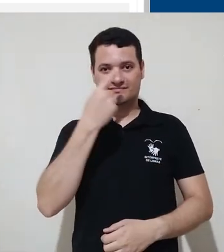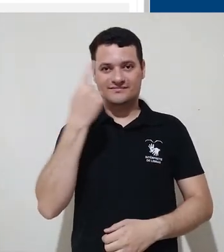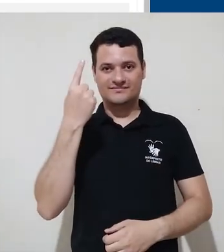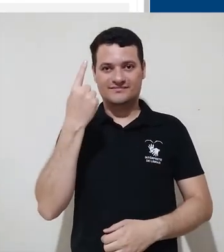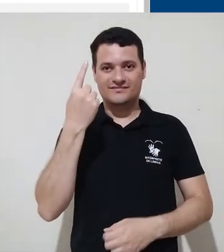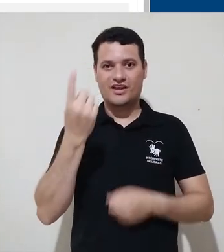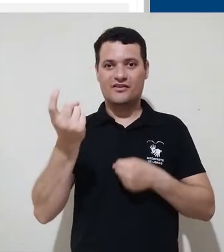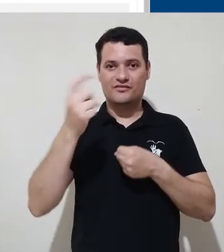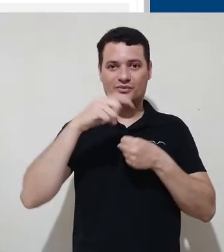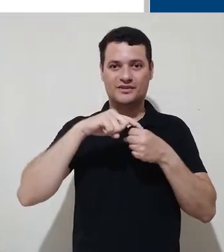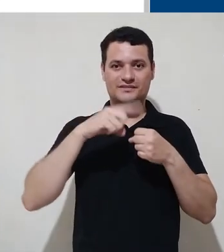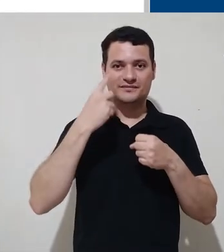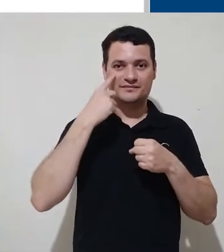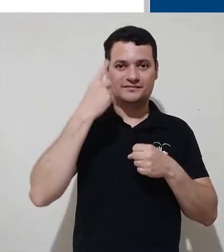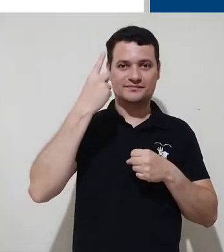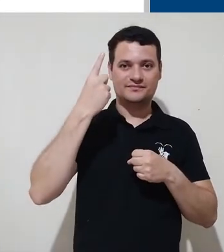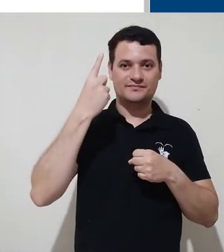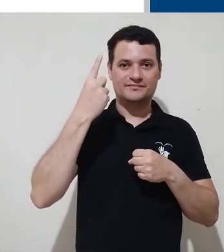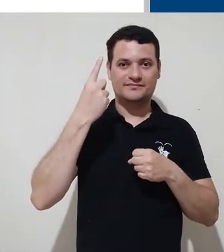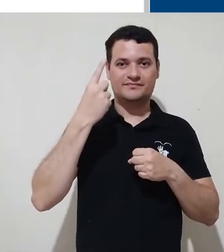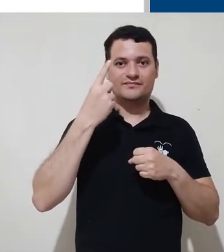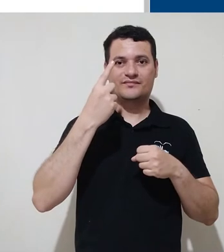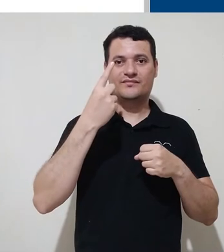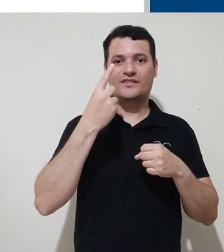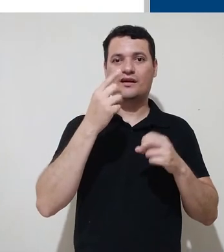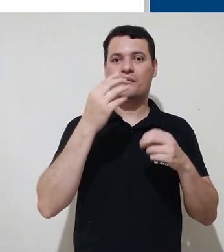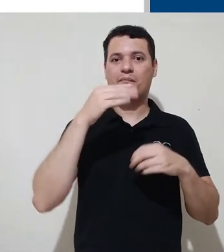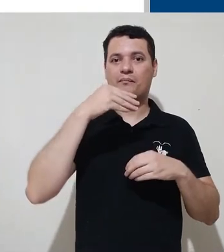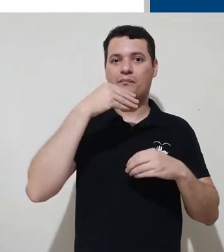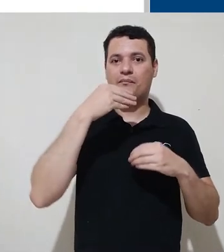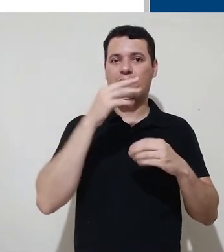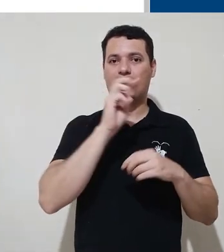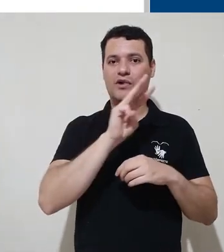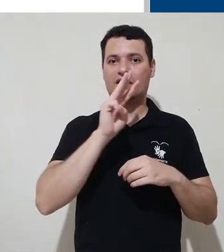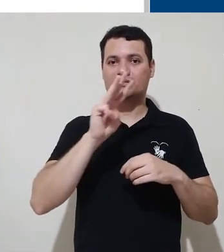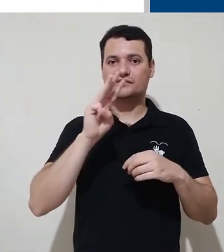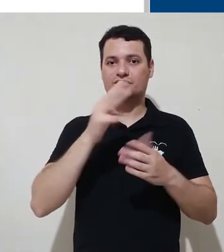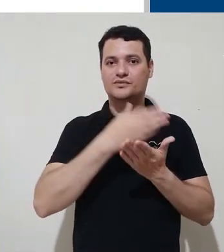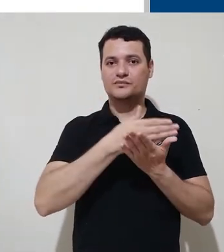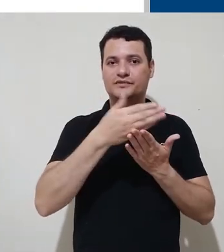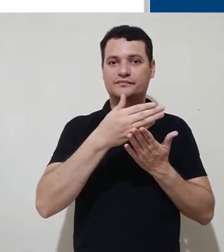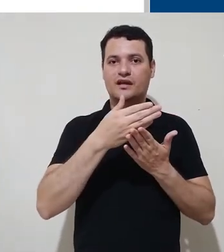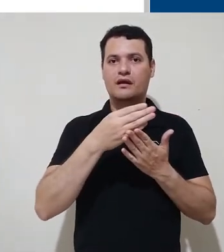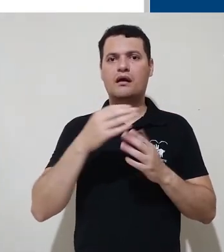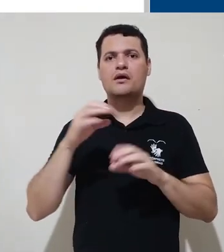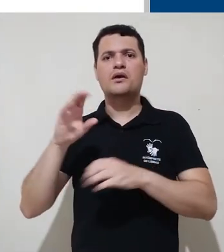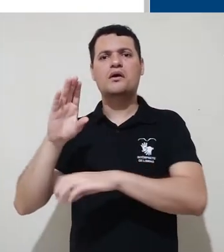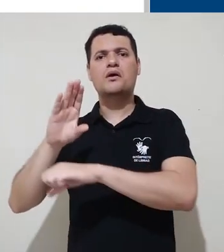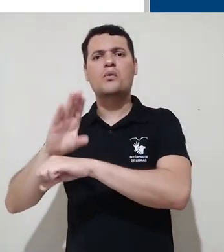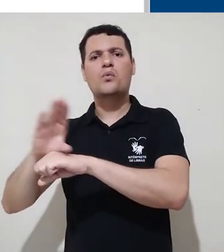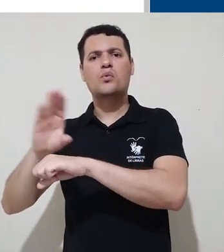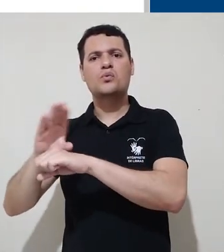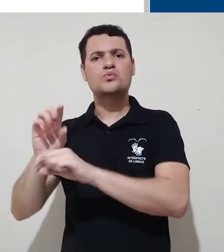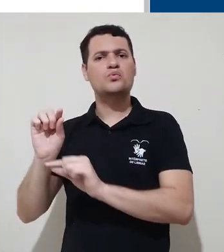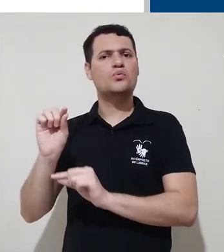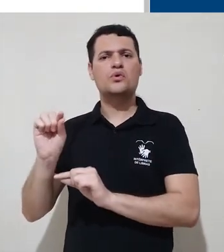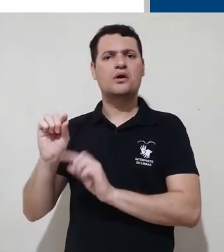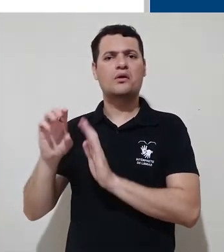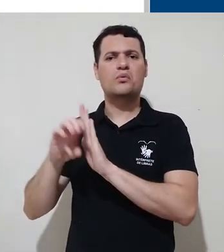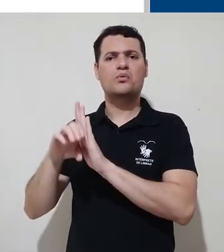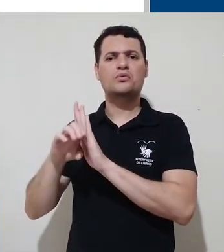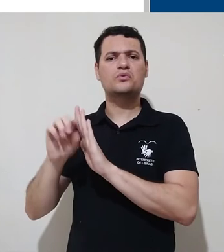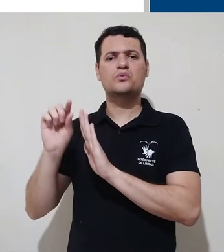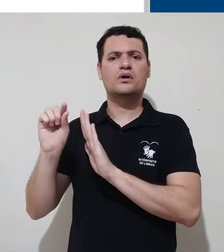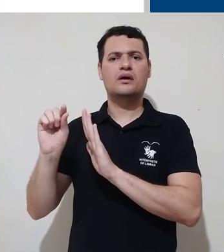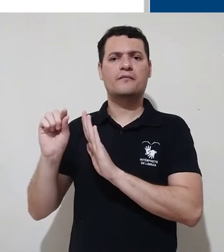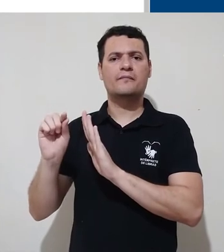Vou clicar no botão voltar para retornar à minha página inicial. Bom, e curso? O seria um